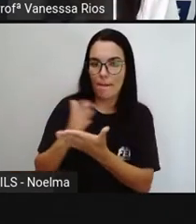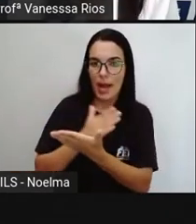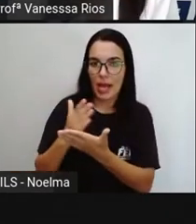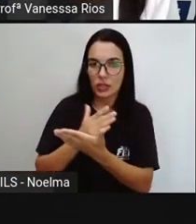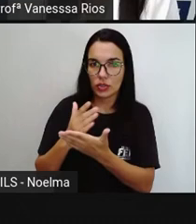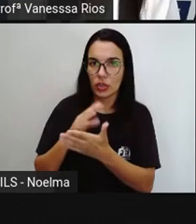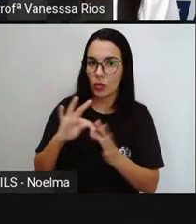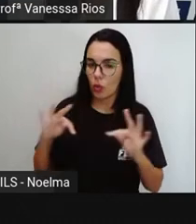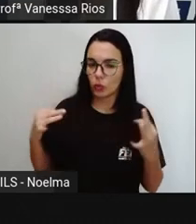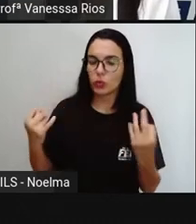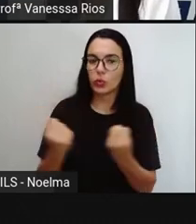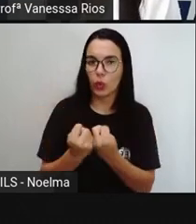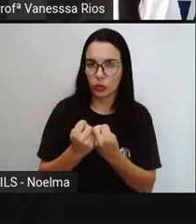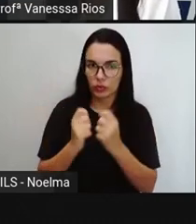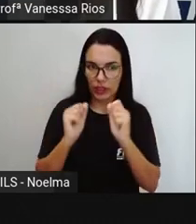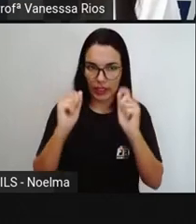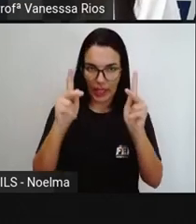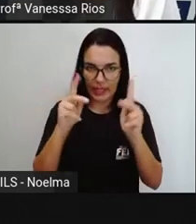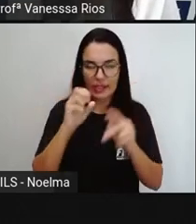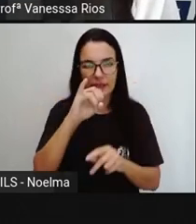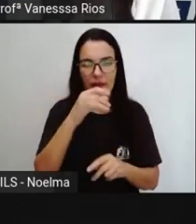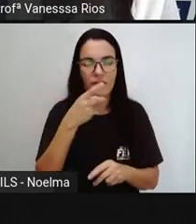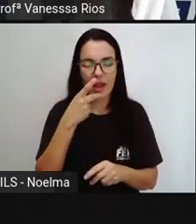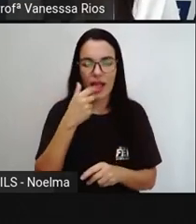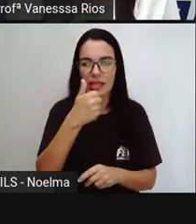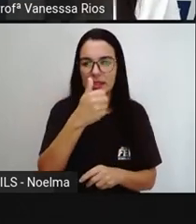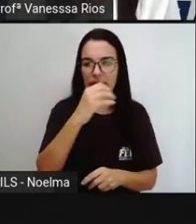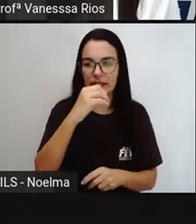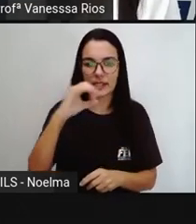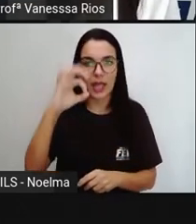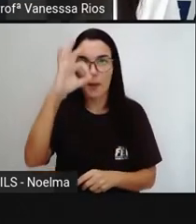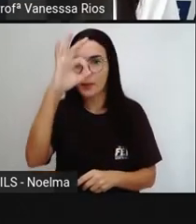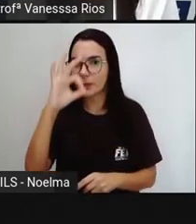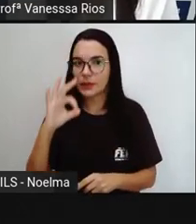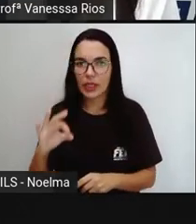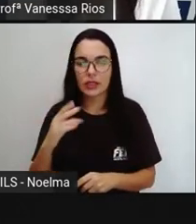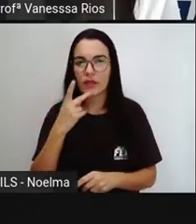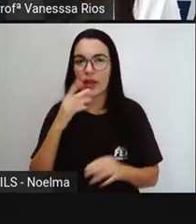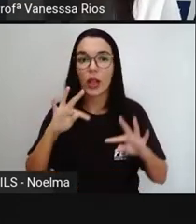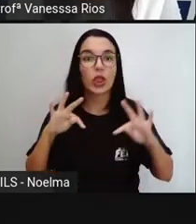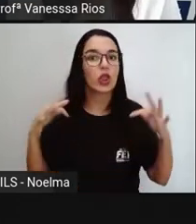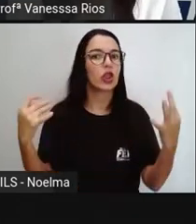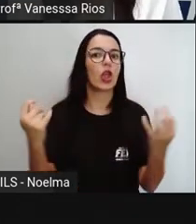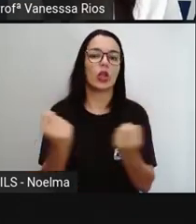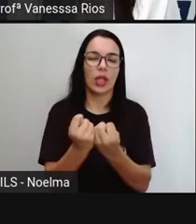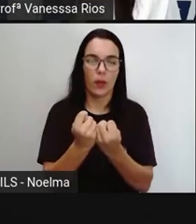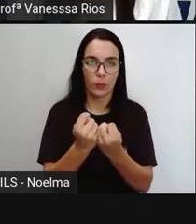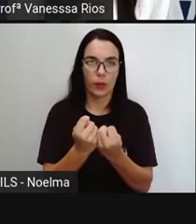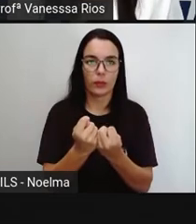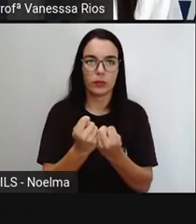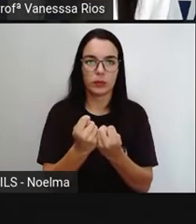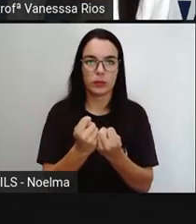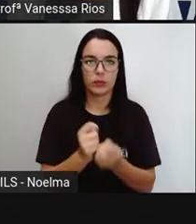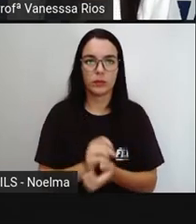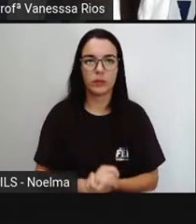com um todo Então quando a gente fala 100% nós estamos falando de parte de um todo